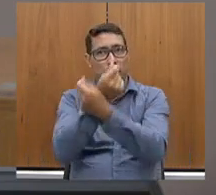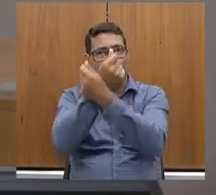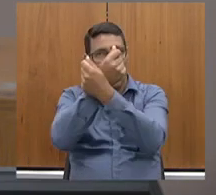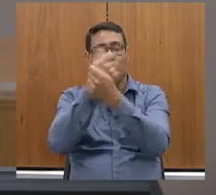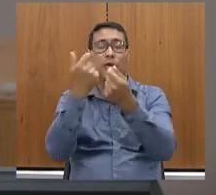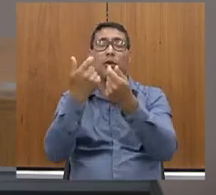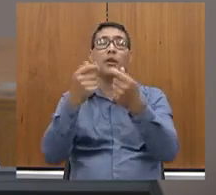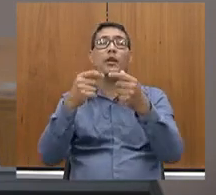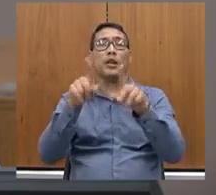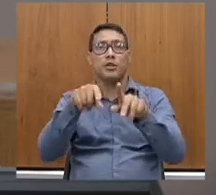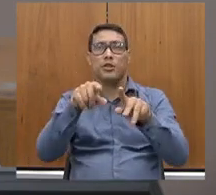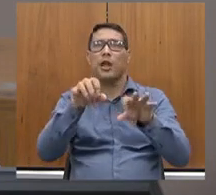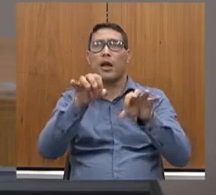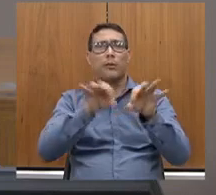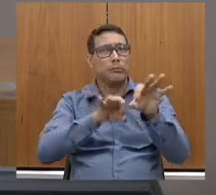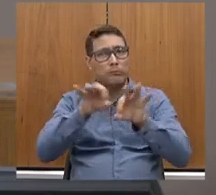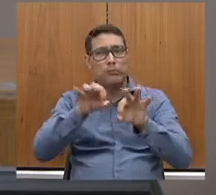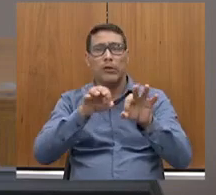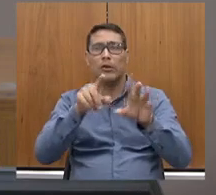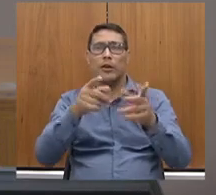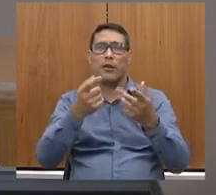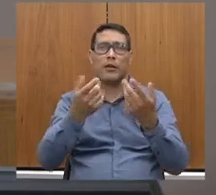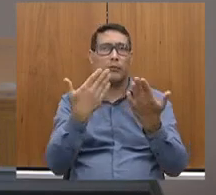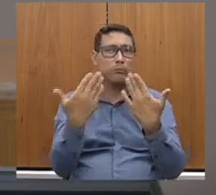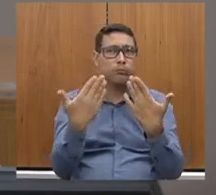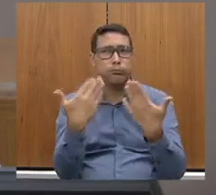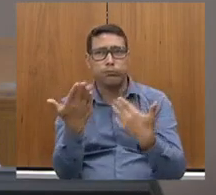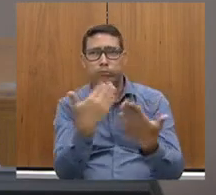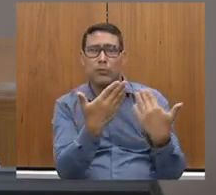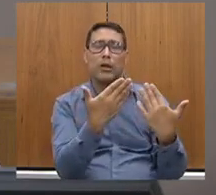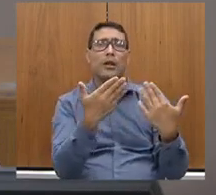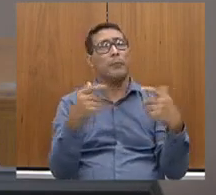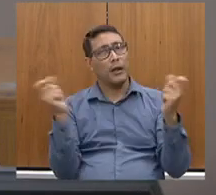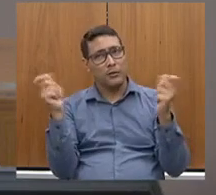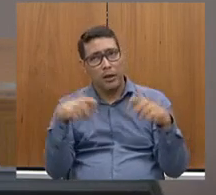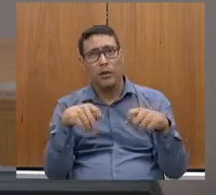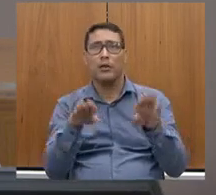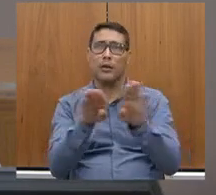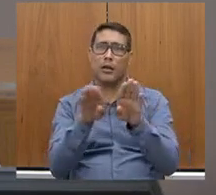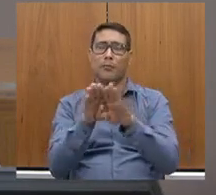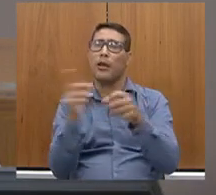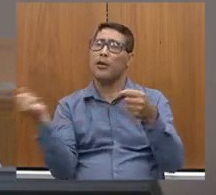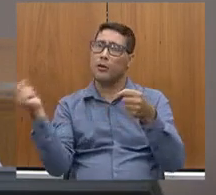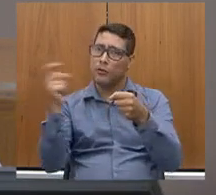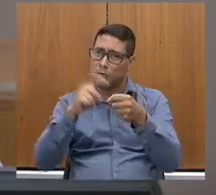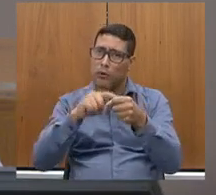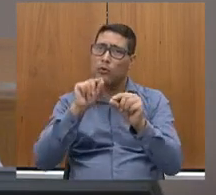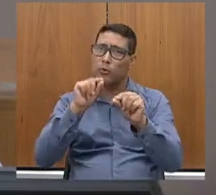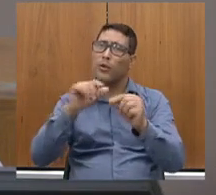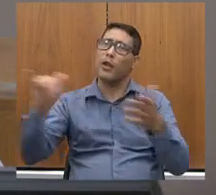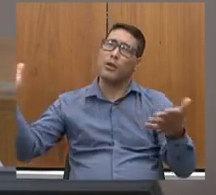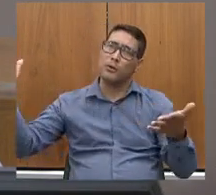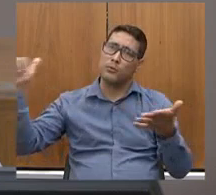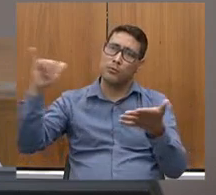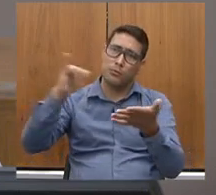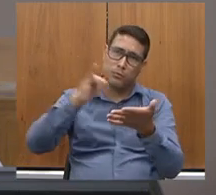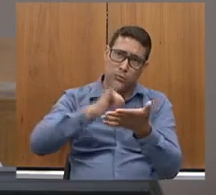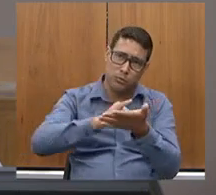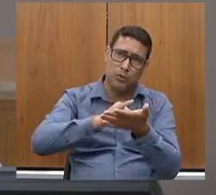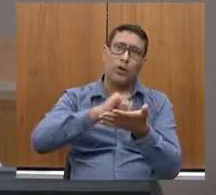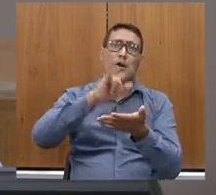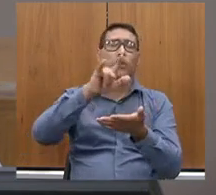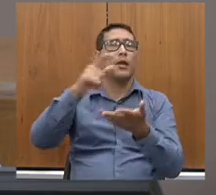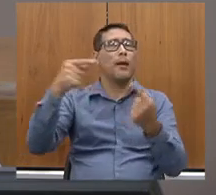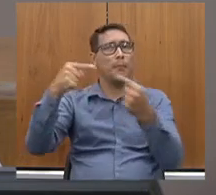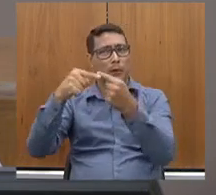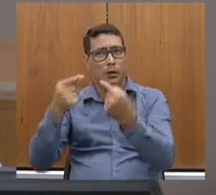concessionária para verificar a possibilidade de termos a volta dos voos comerciais na Pampulha, que é uma demanda